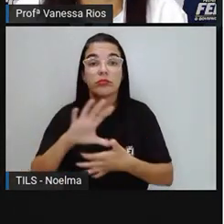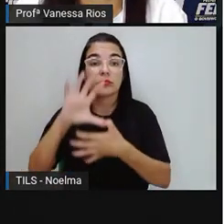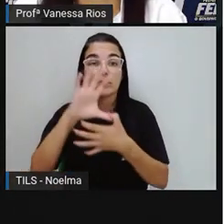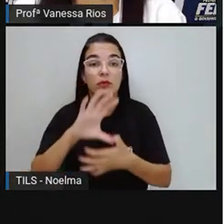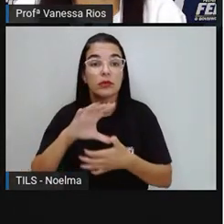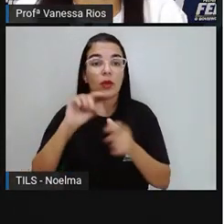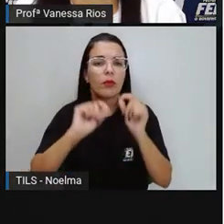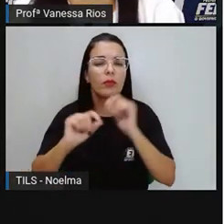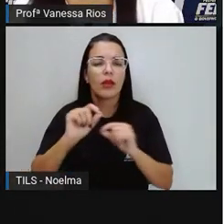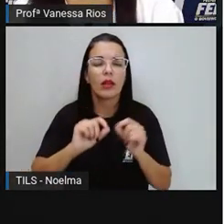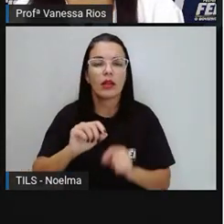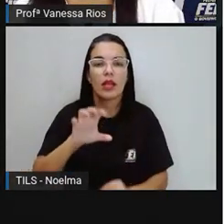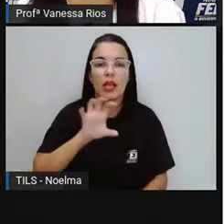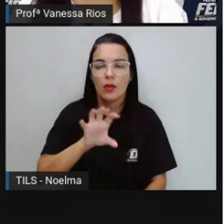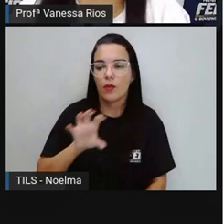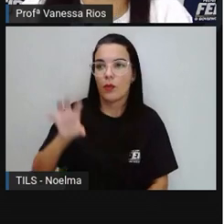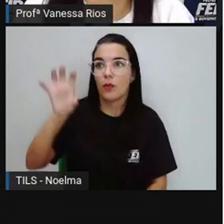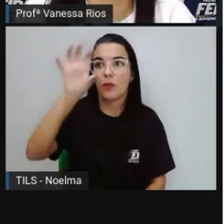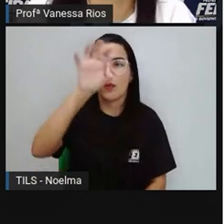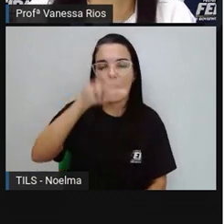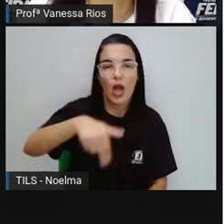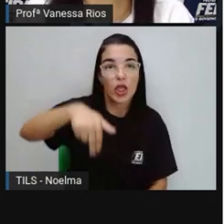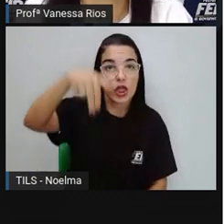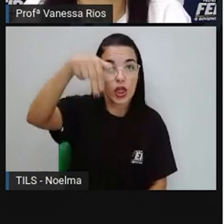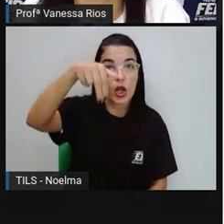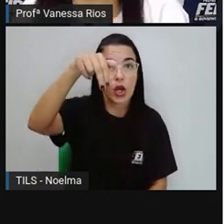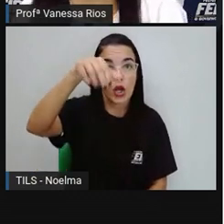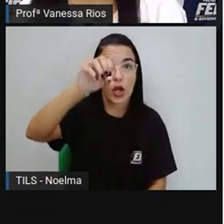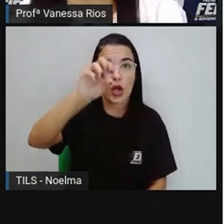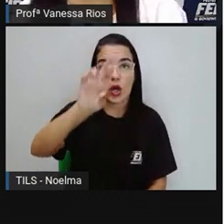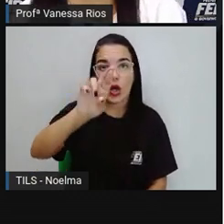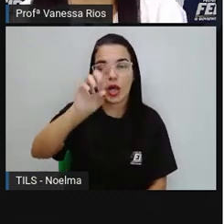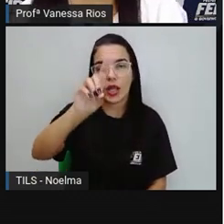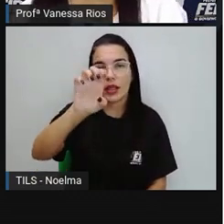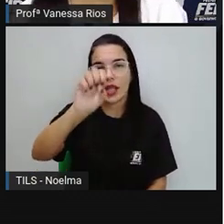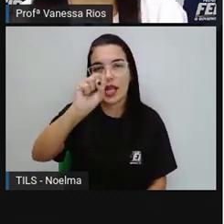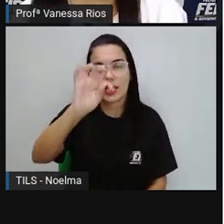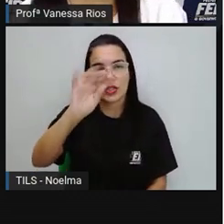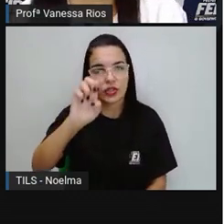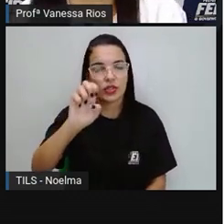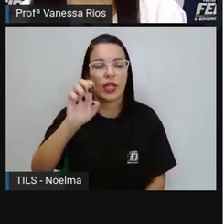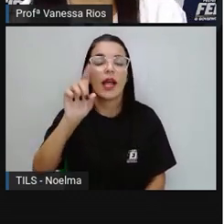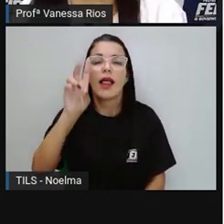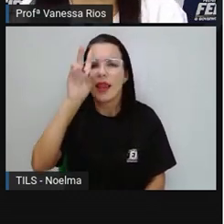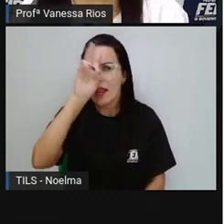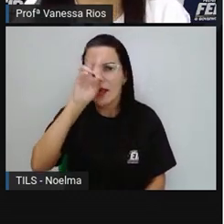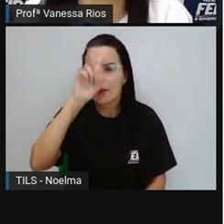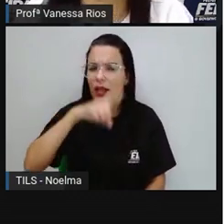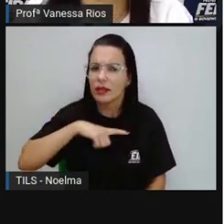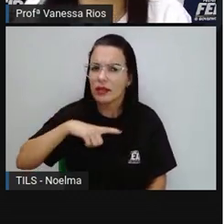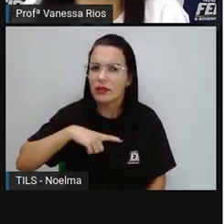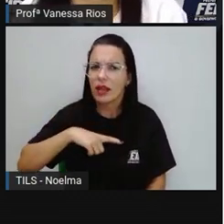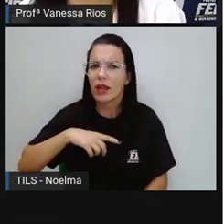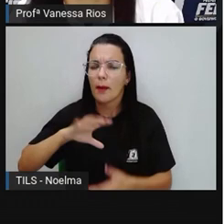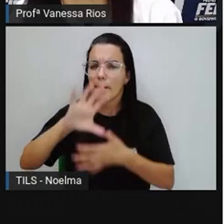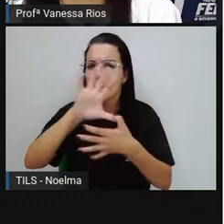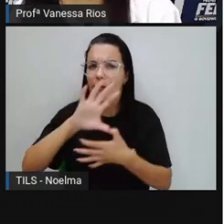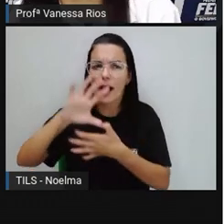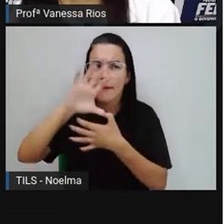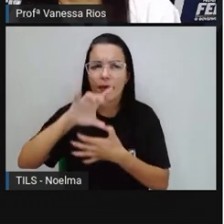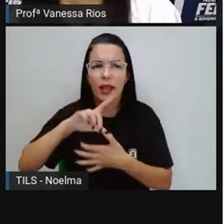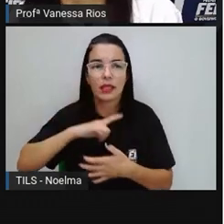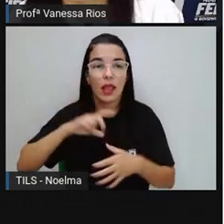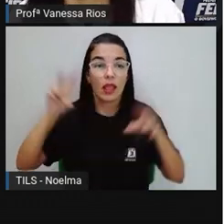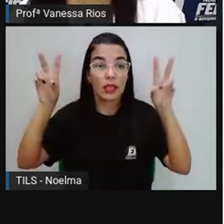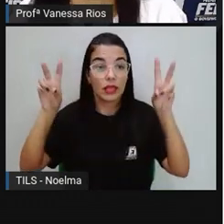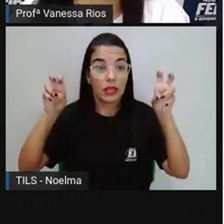nordeste. Lembra que a Pró falou que os mapas têm temas, né? Que os mapas são temáticos e podem abordar